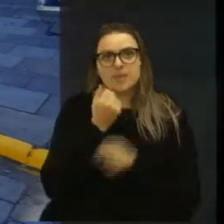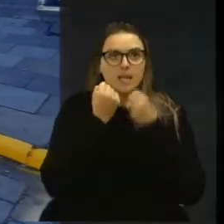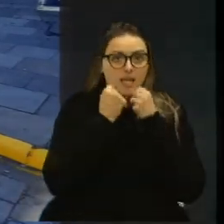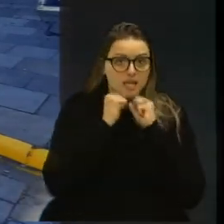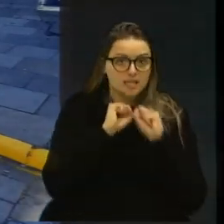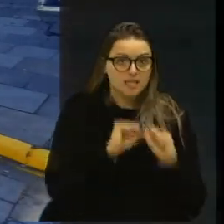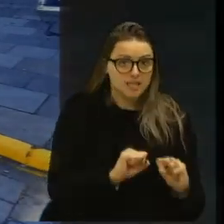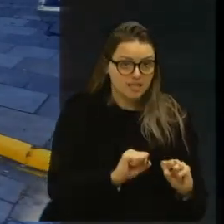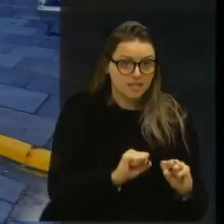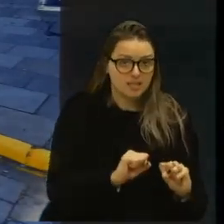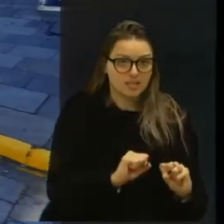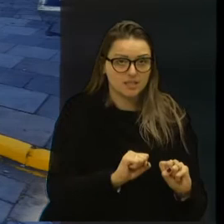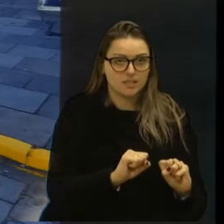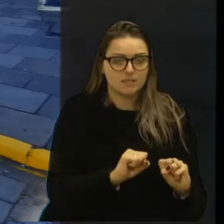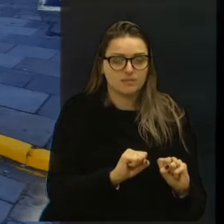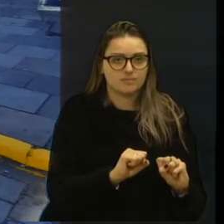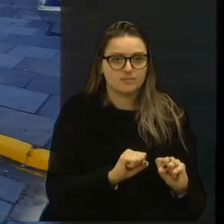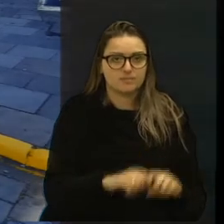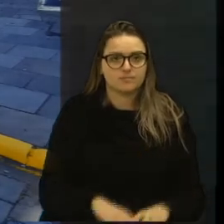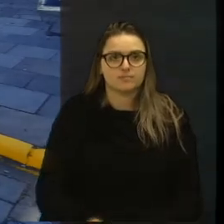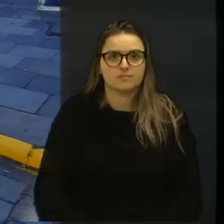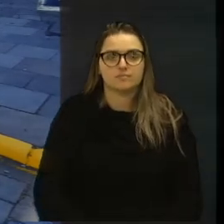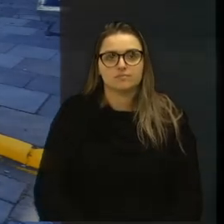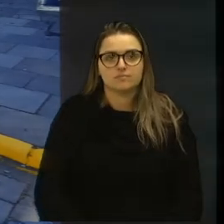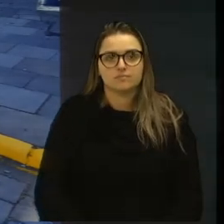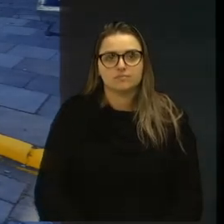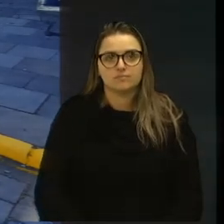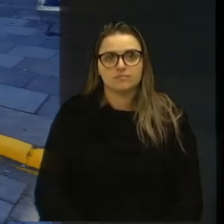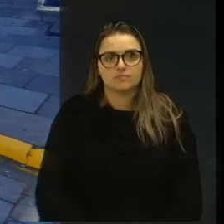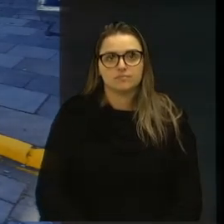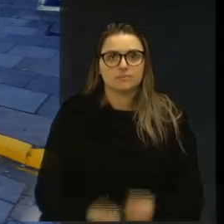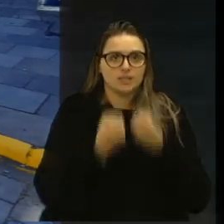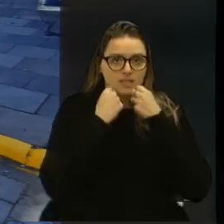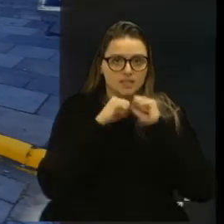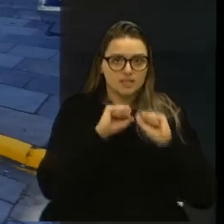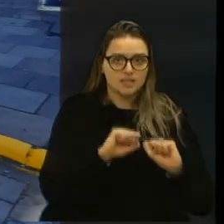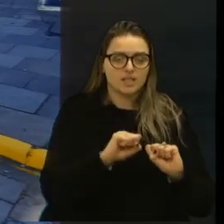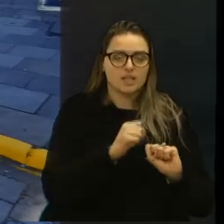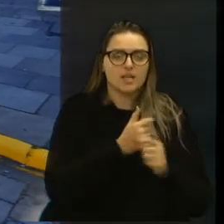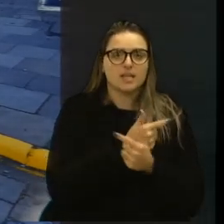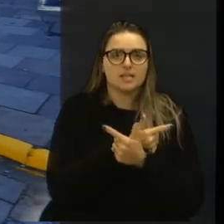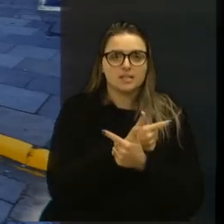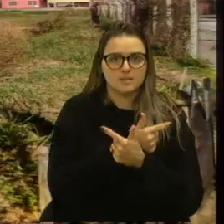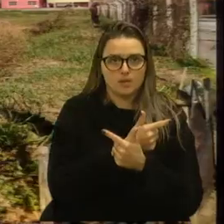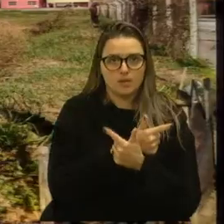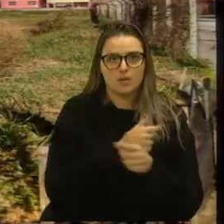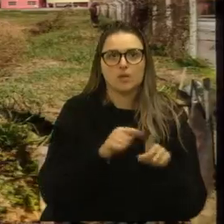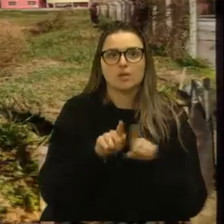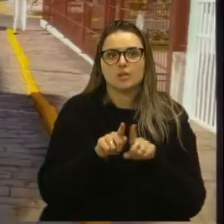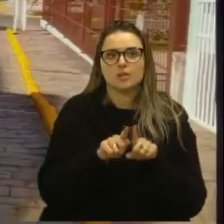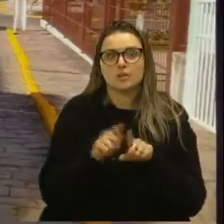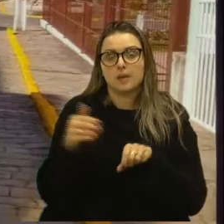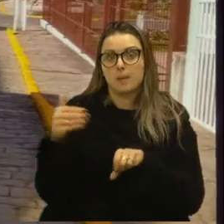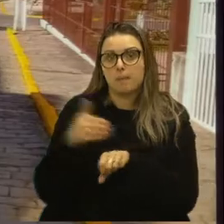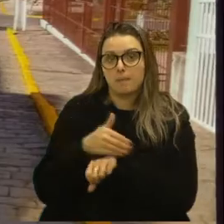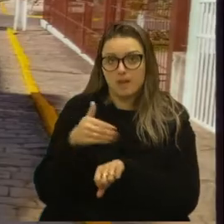da Esmel também foi participar